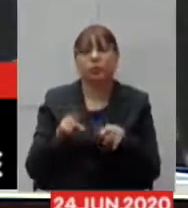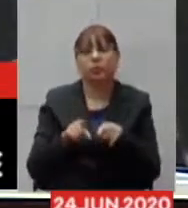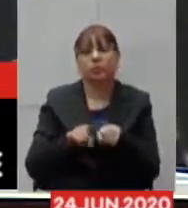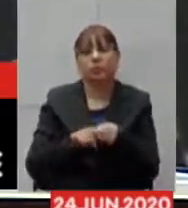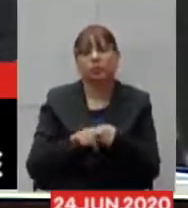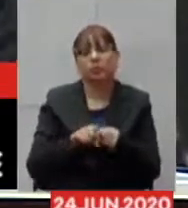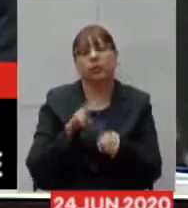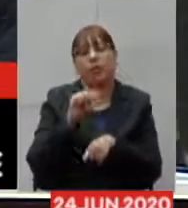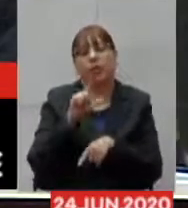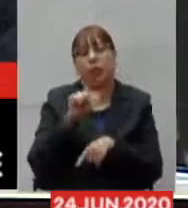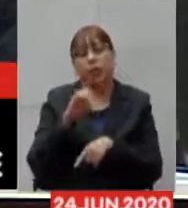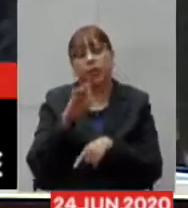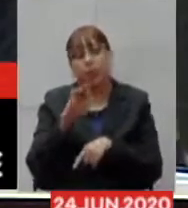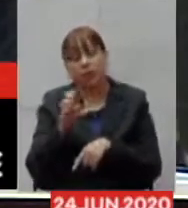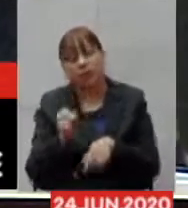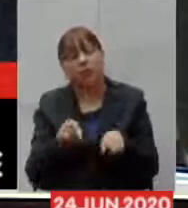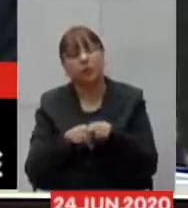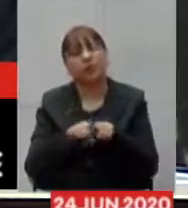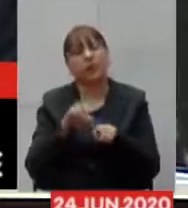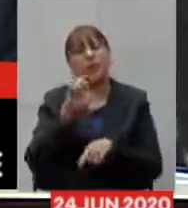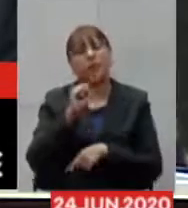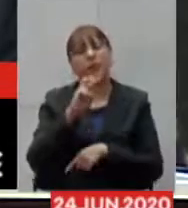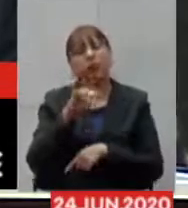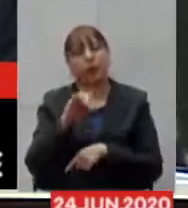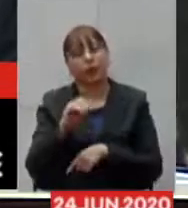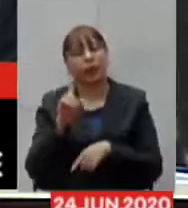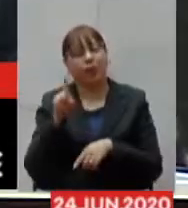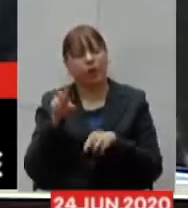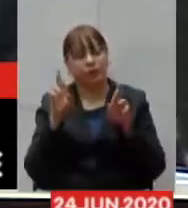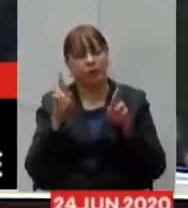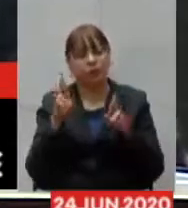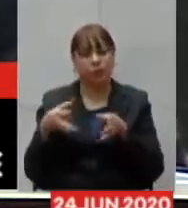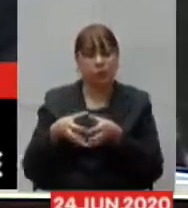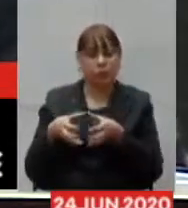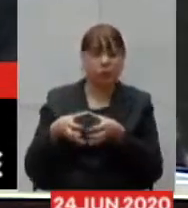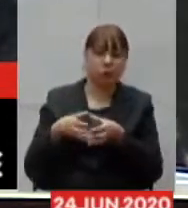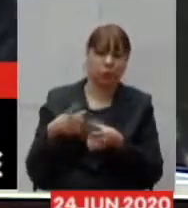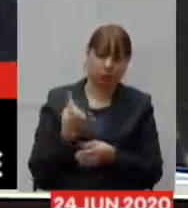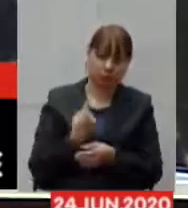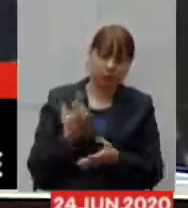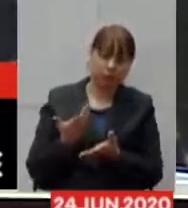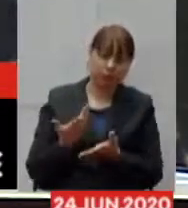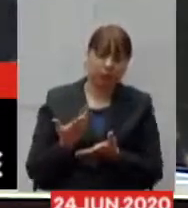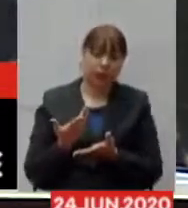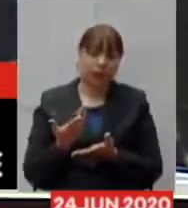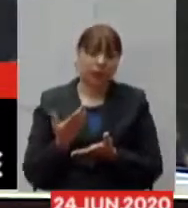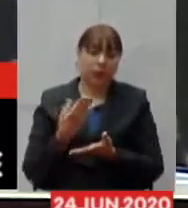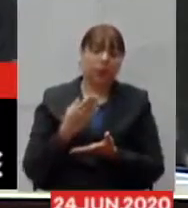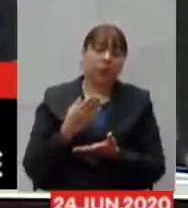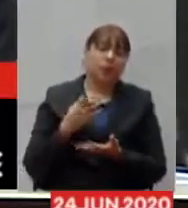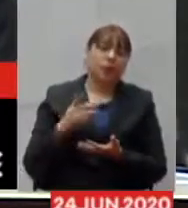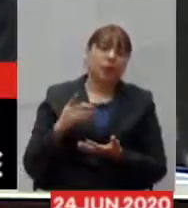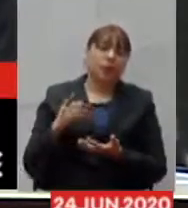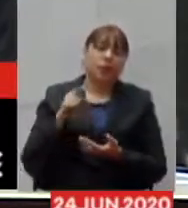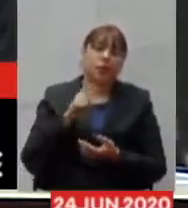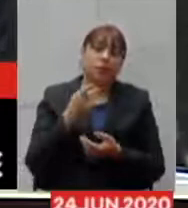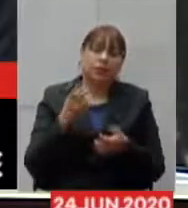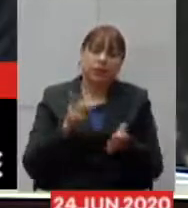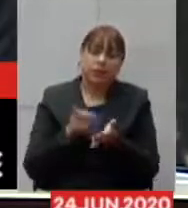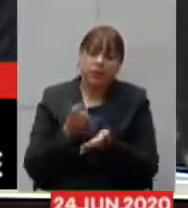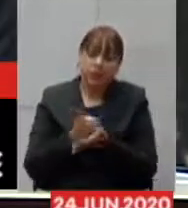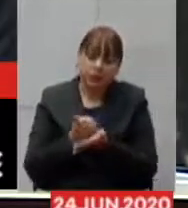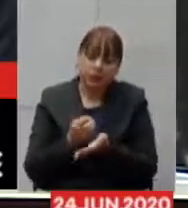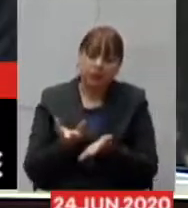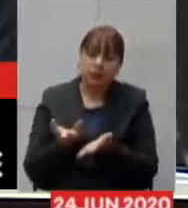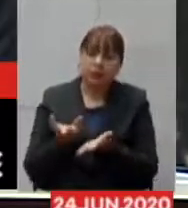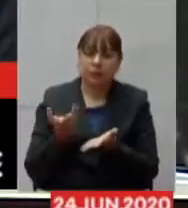o sábio que é o líder do nosso bloco então a gente vê que na verdade um complô do bem neste momento